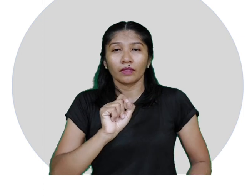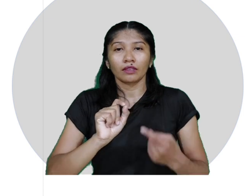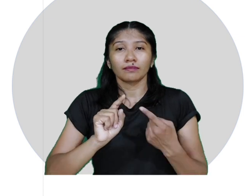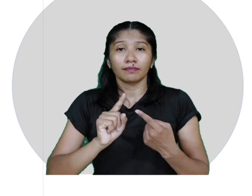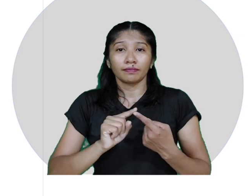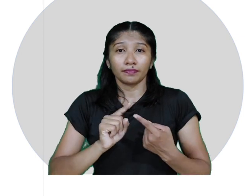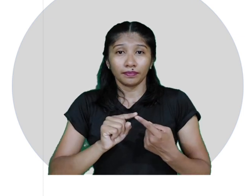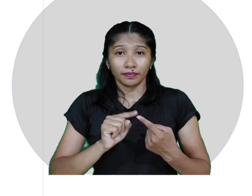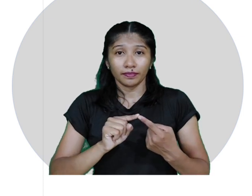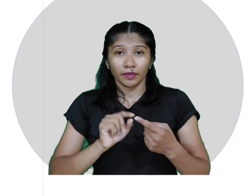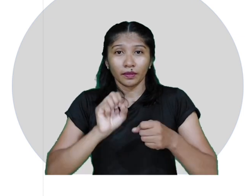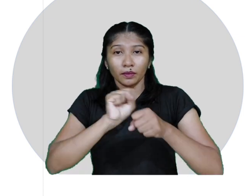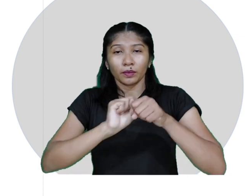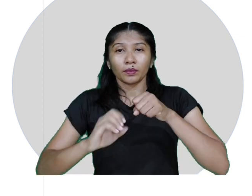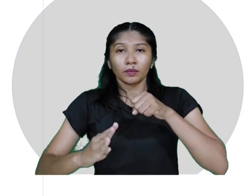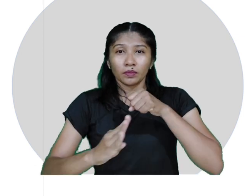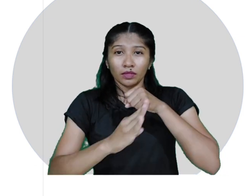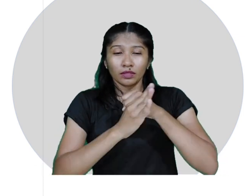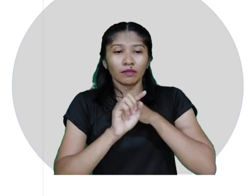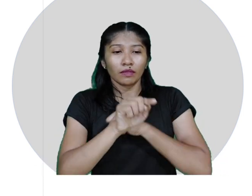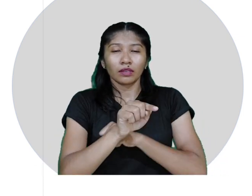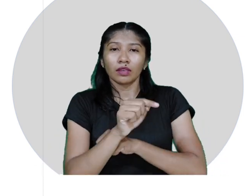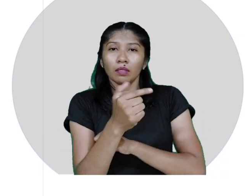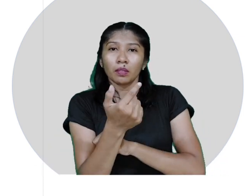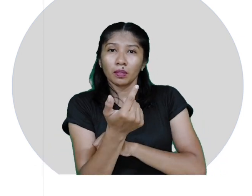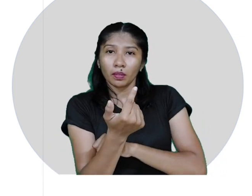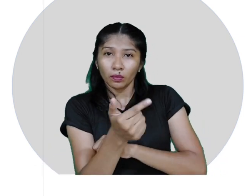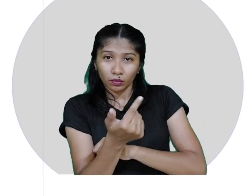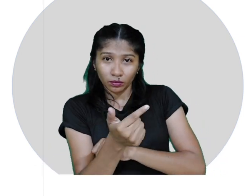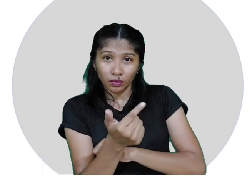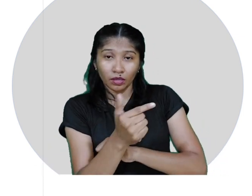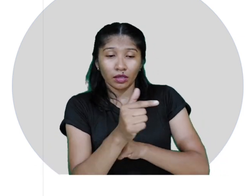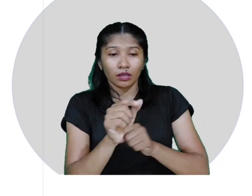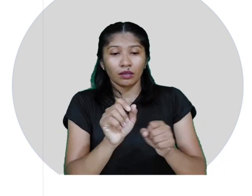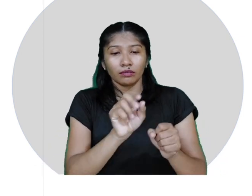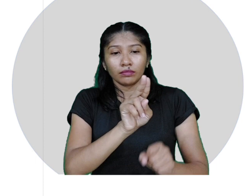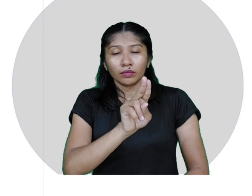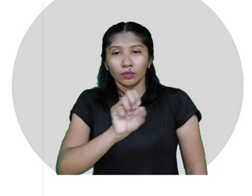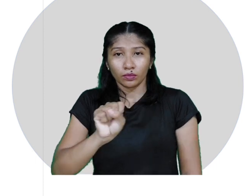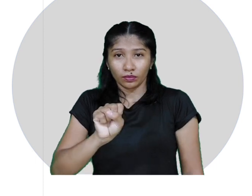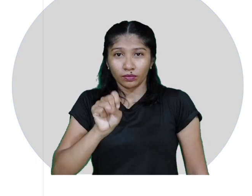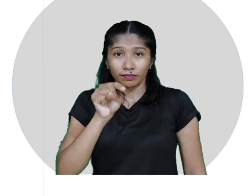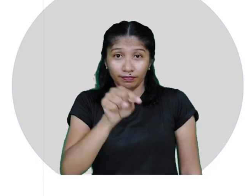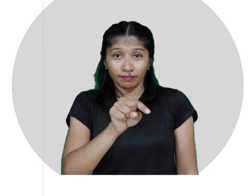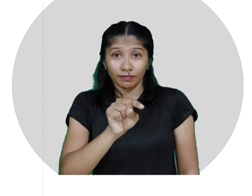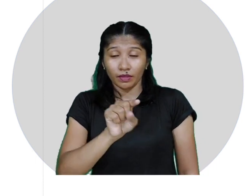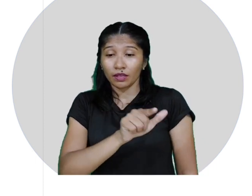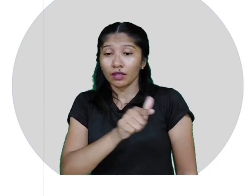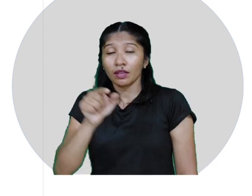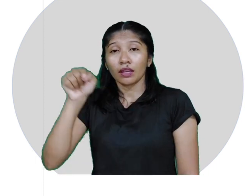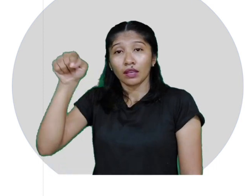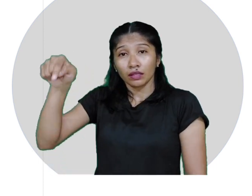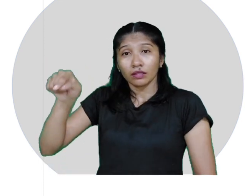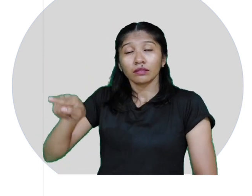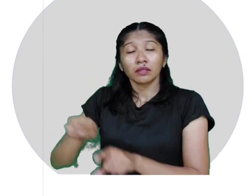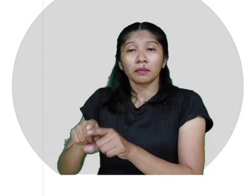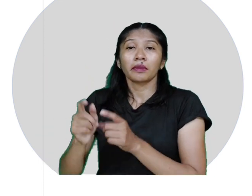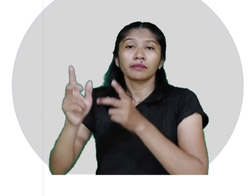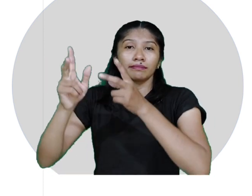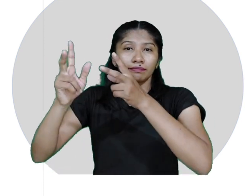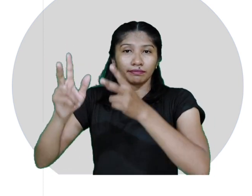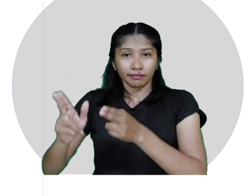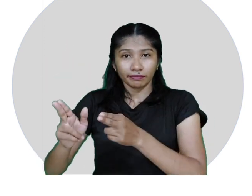os substantivos cujo nominativo possui a desinência us. Nomeadamente, encontraremos aqui